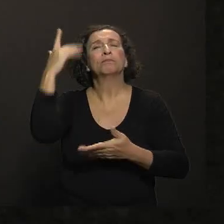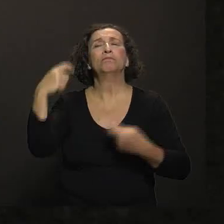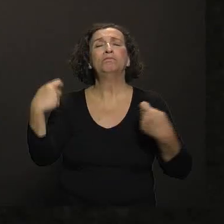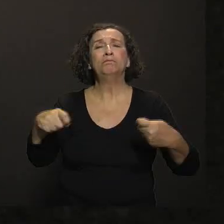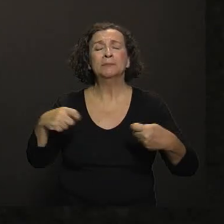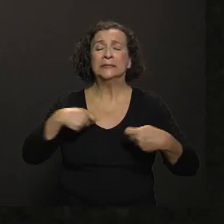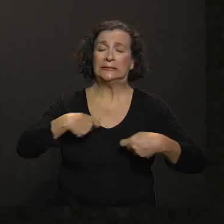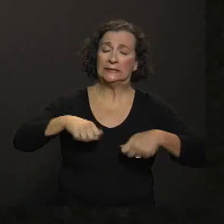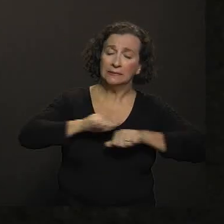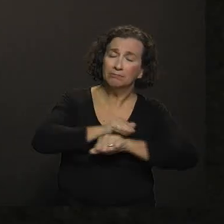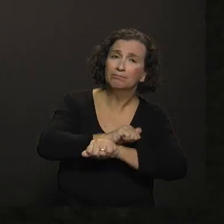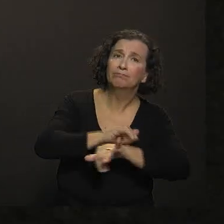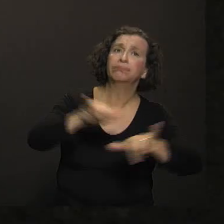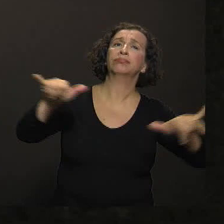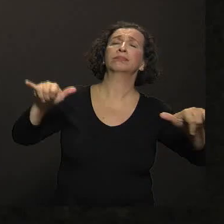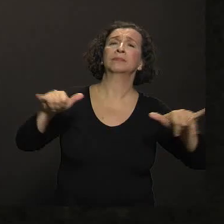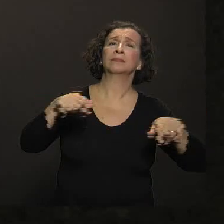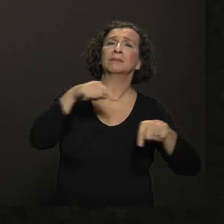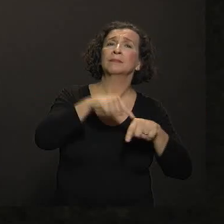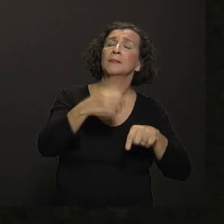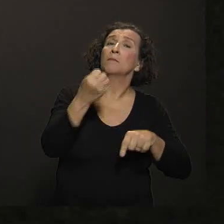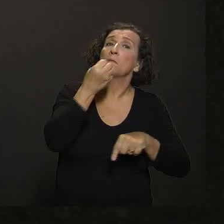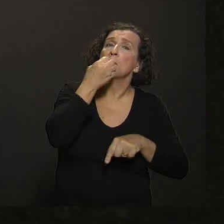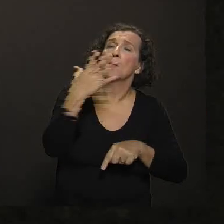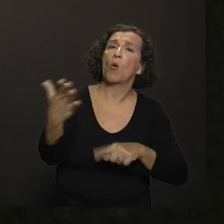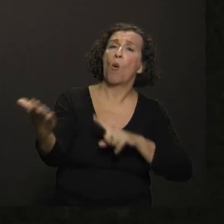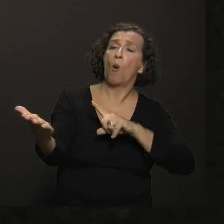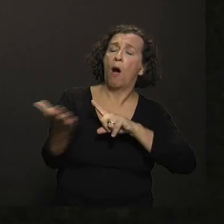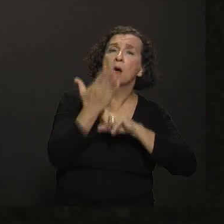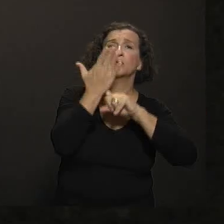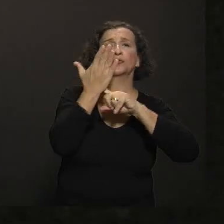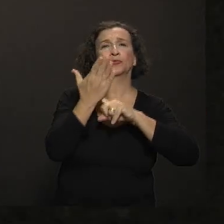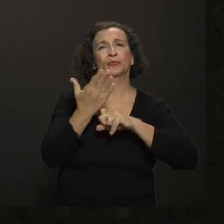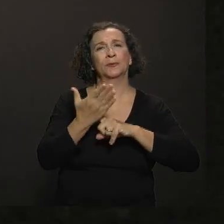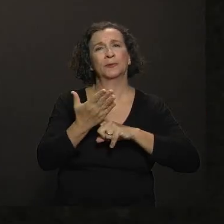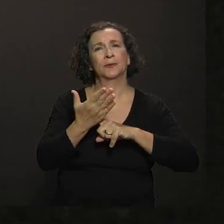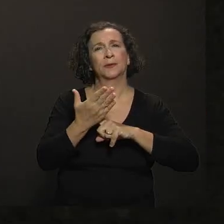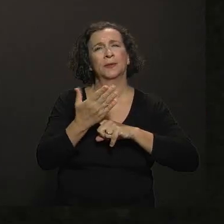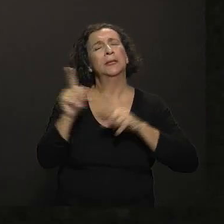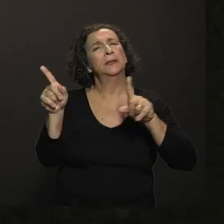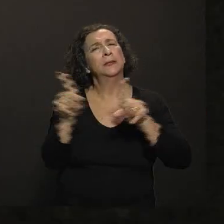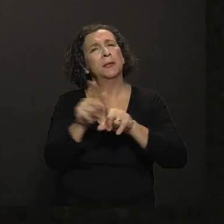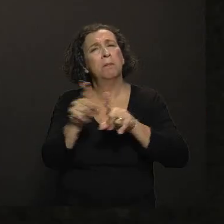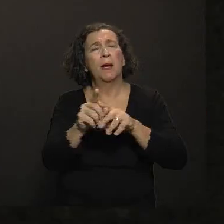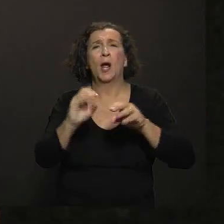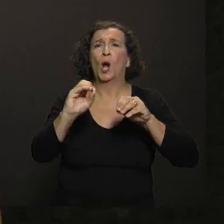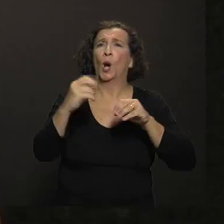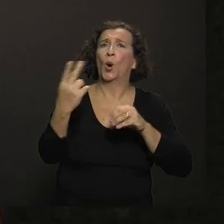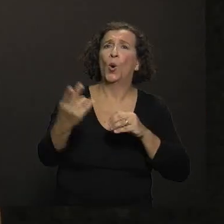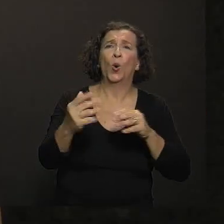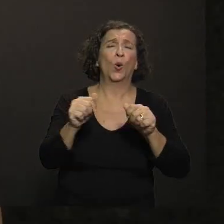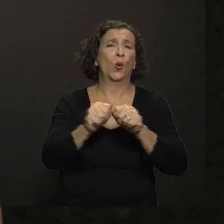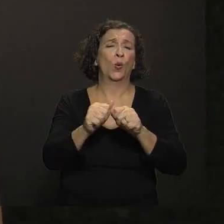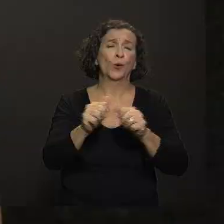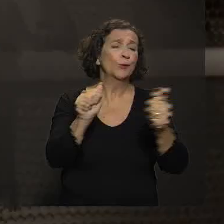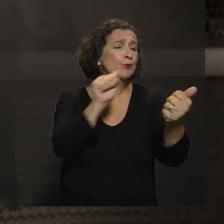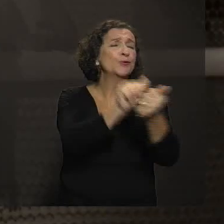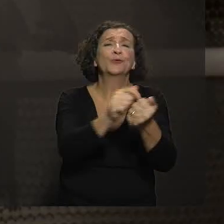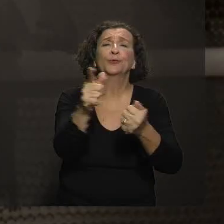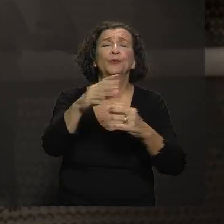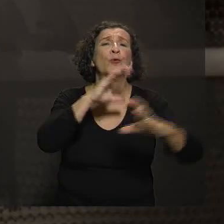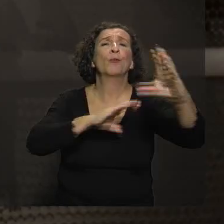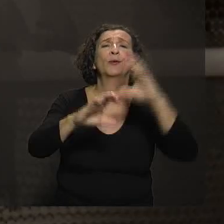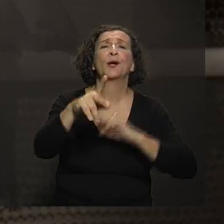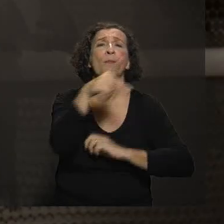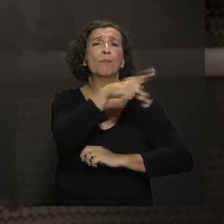também difundir o benefício que a vacinação traz e se aproximar, seja através do professor da escola, seja